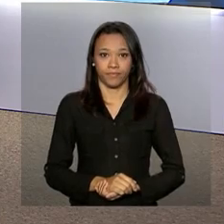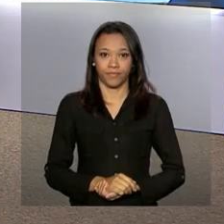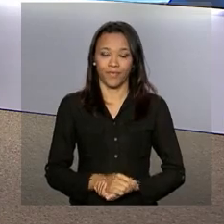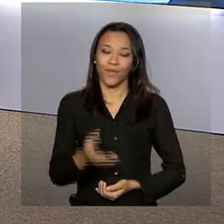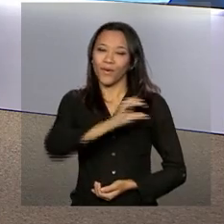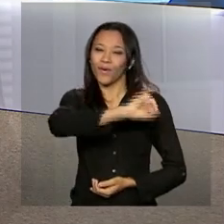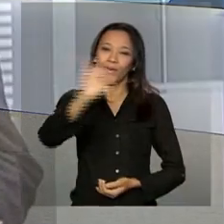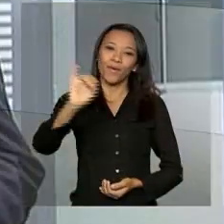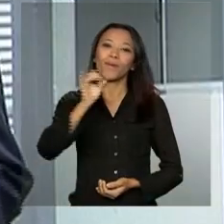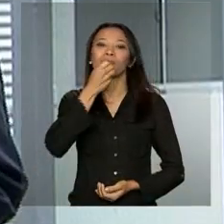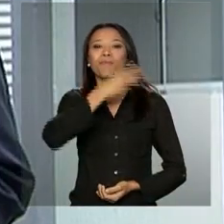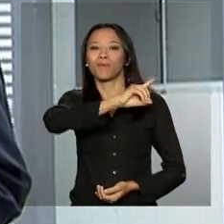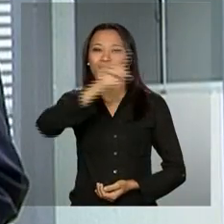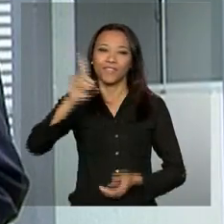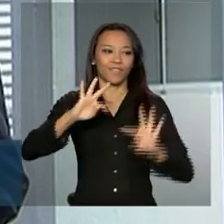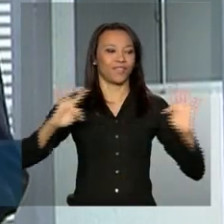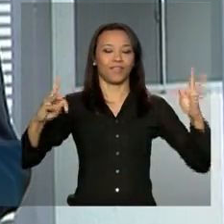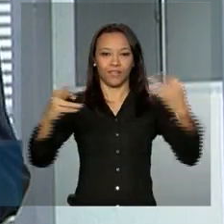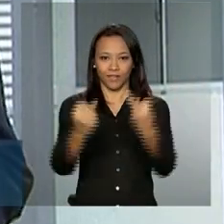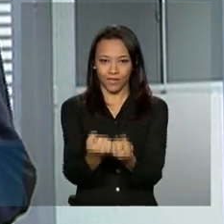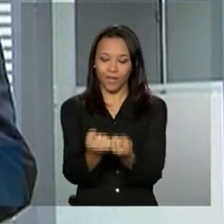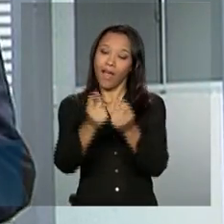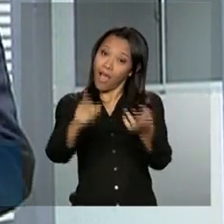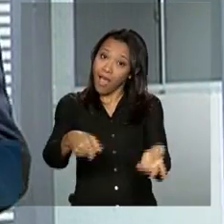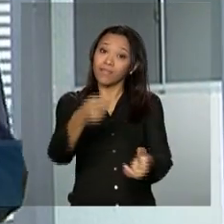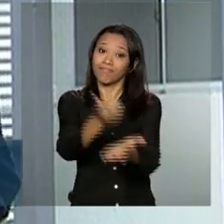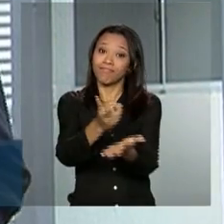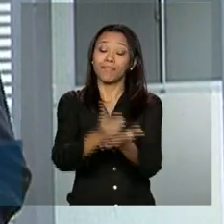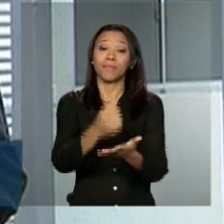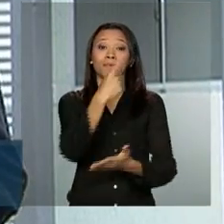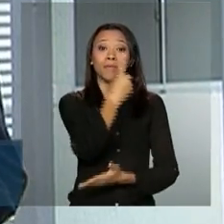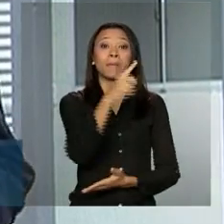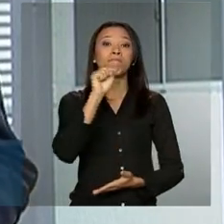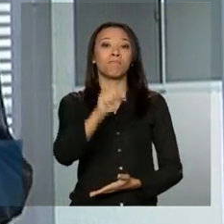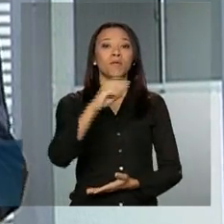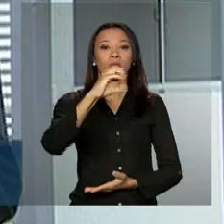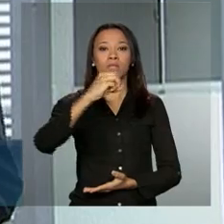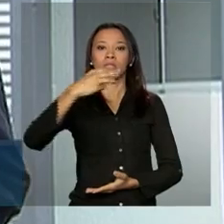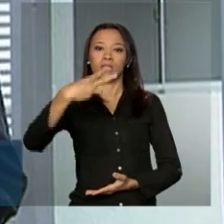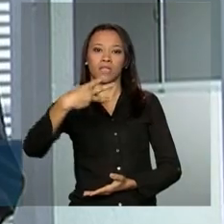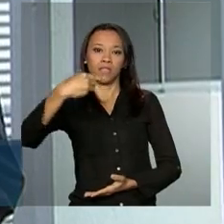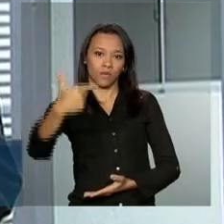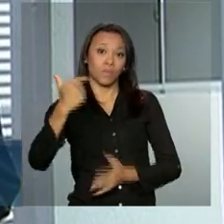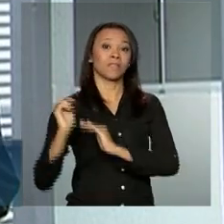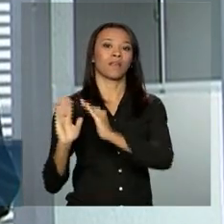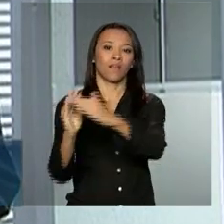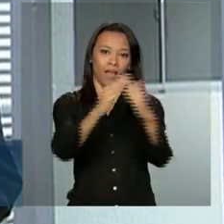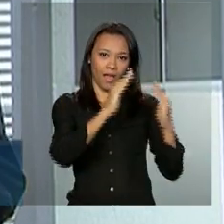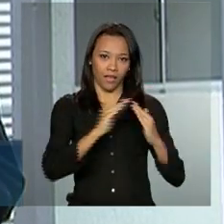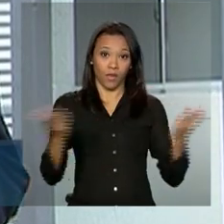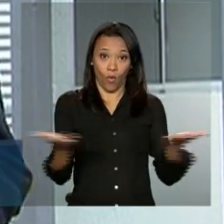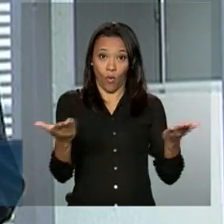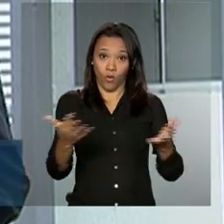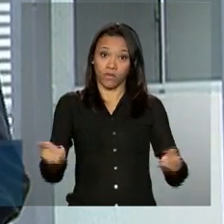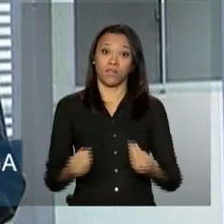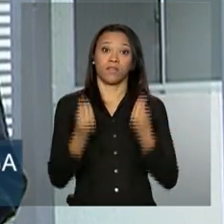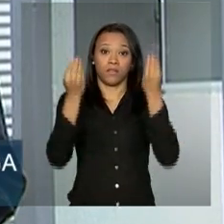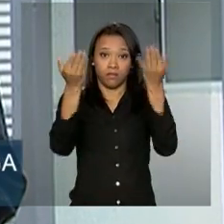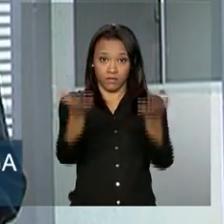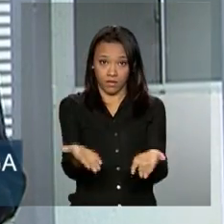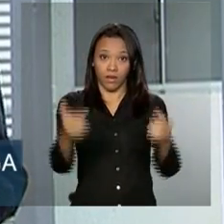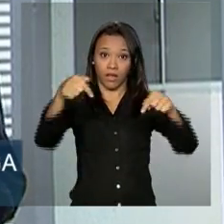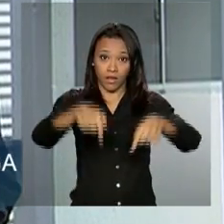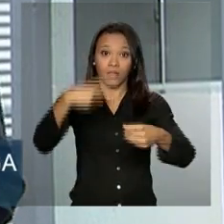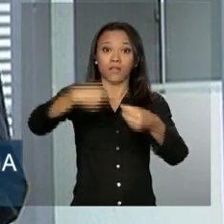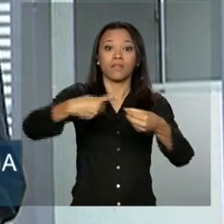Olá, bom dia, Daniela e bom dia a todos. É isso mesmo, são 1.032 moradias que vão ser entregues hoje aqui no residencial José Rodrigues de